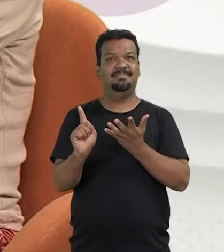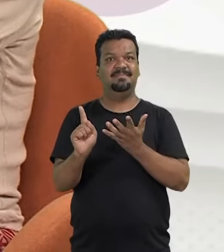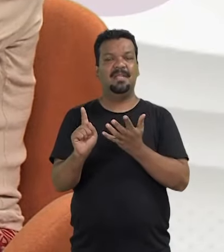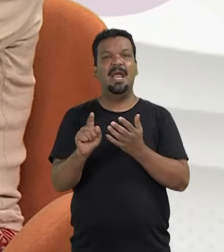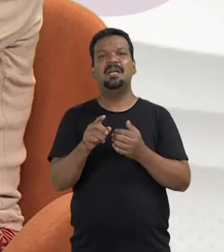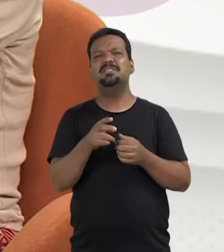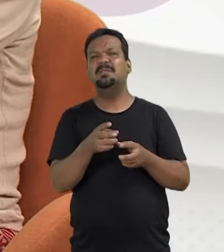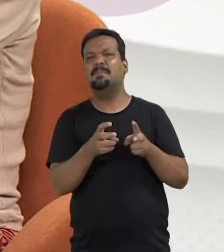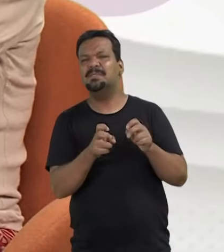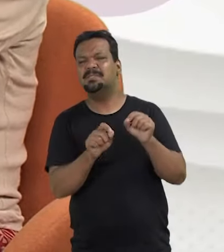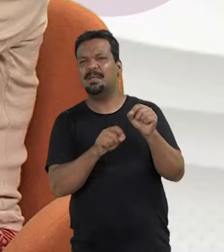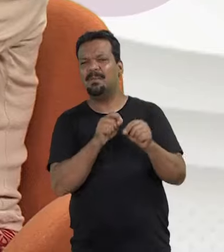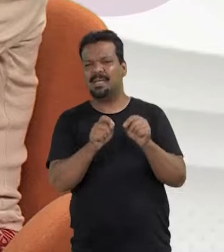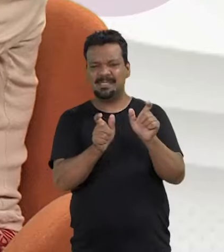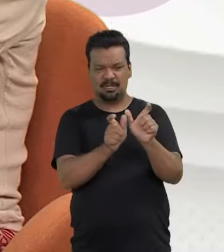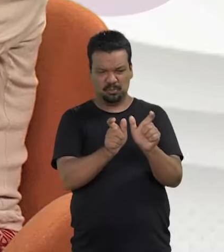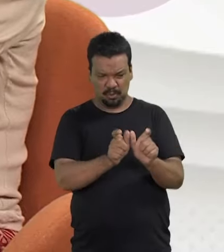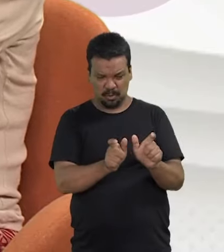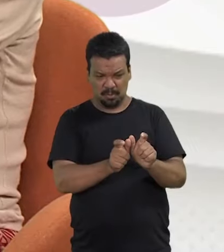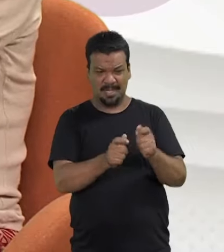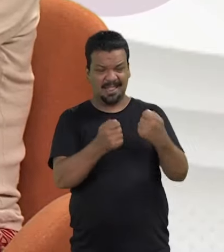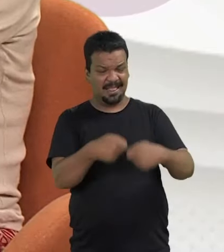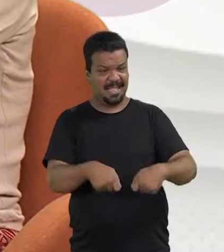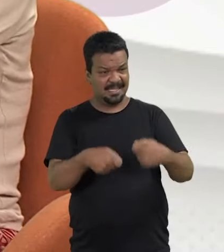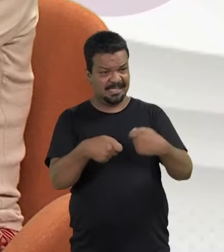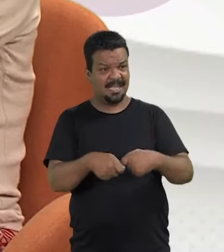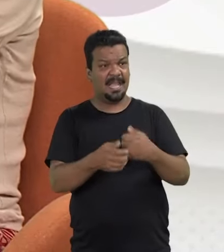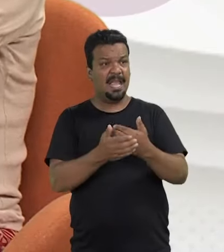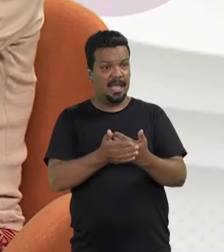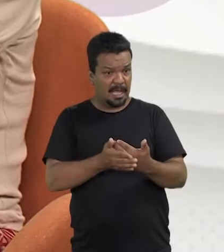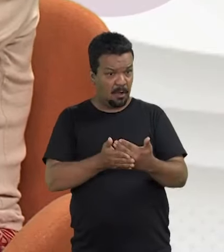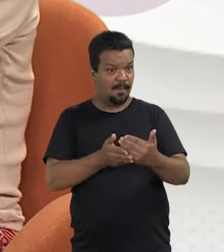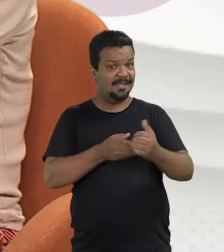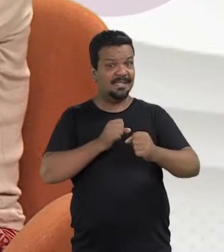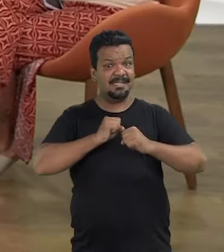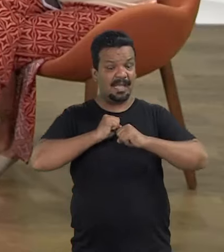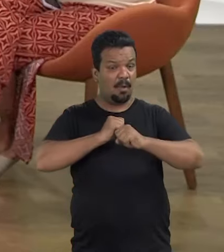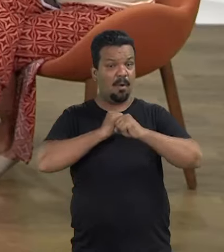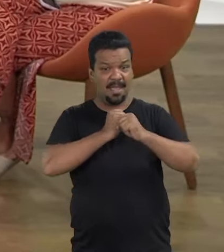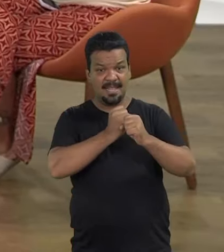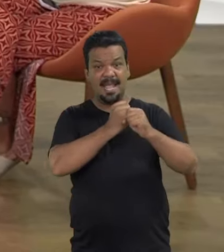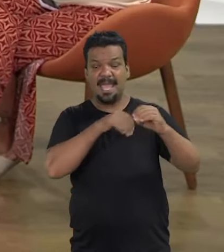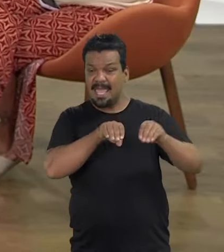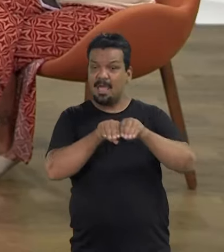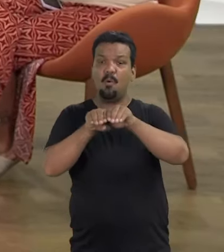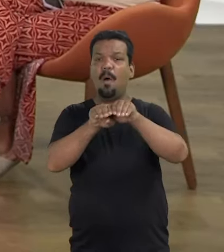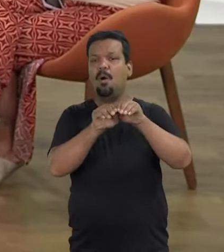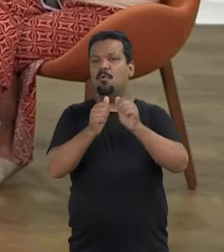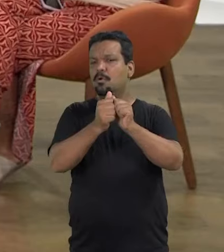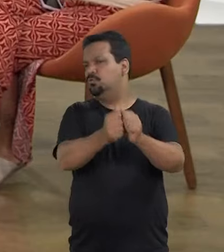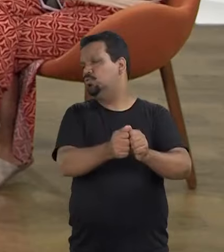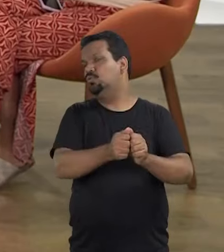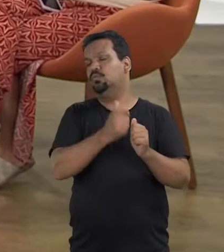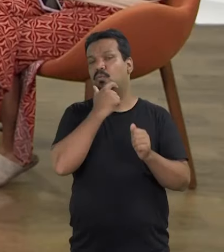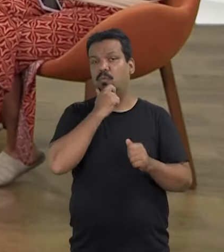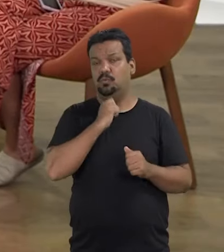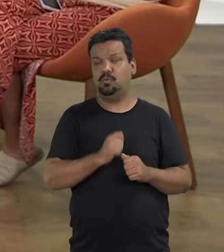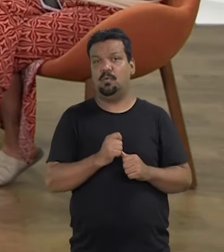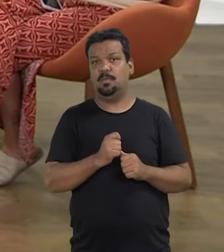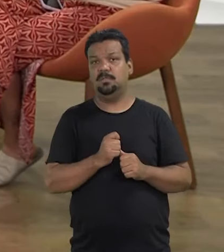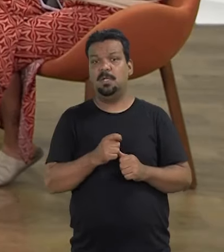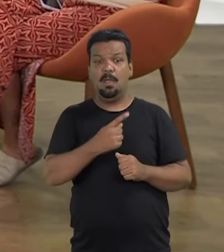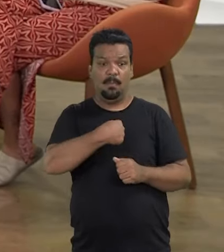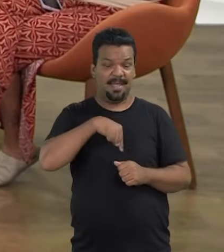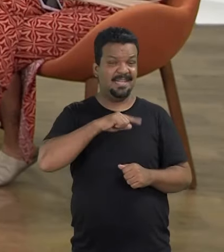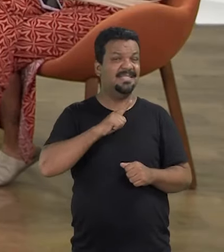precisa que as mulheres ganhem aí a estrutura necessária porque elas partam nessa corrida de igual para igual, junto com os homens. Afinal